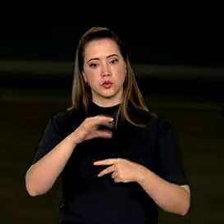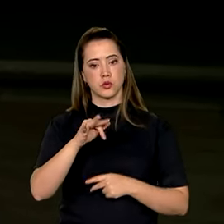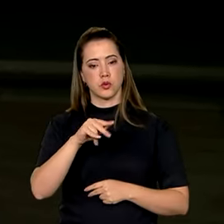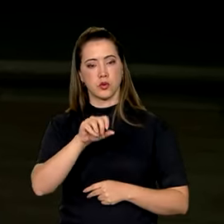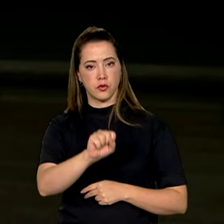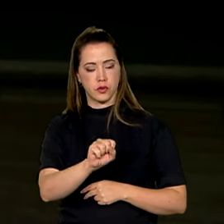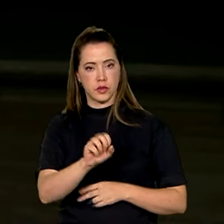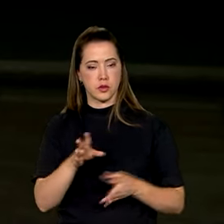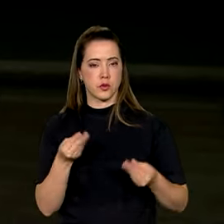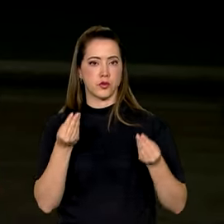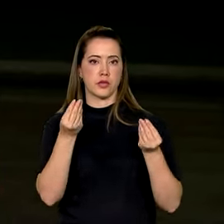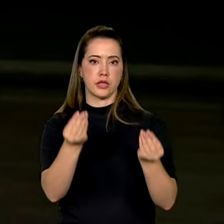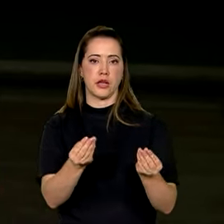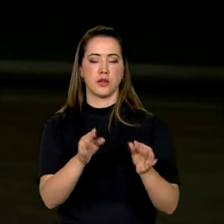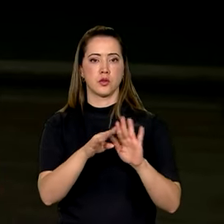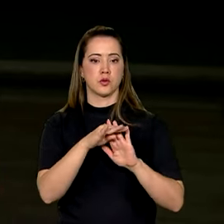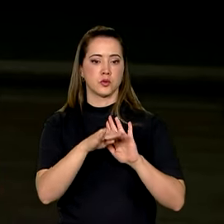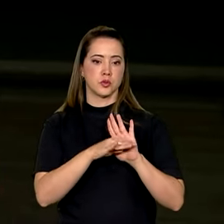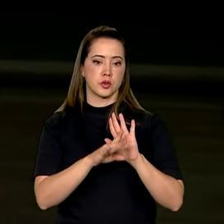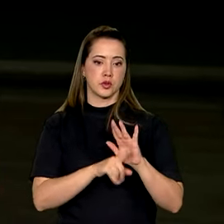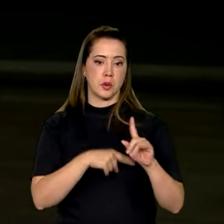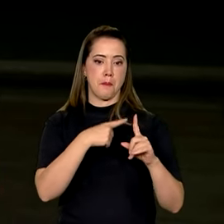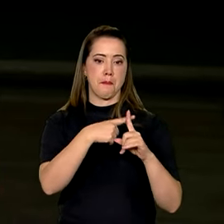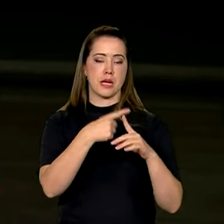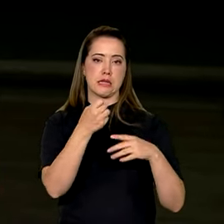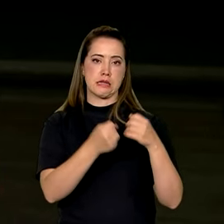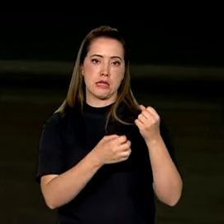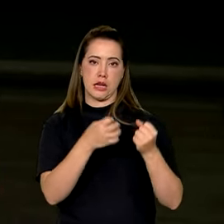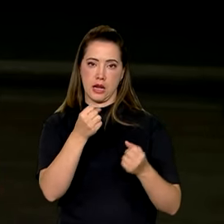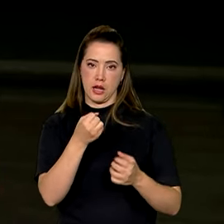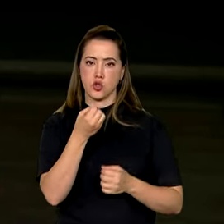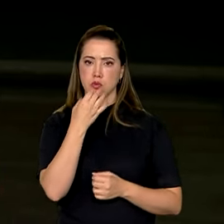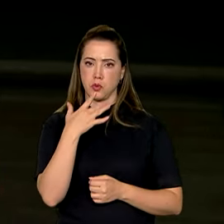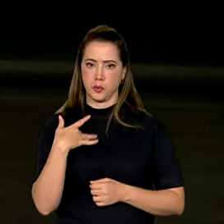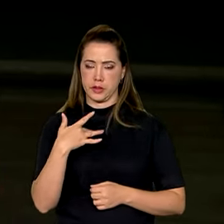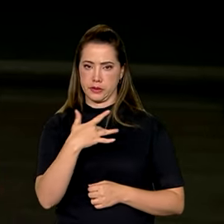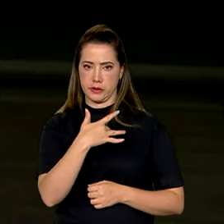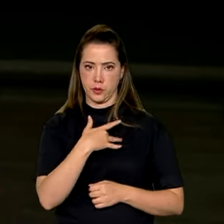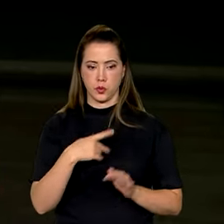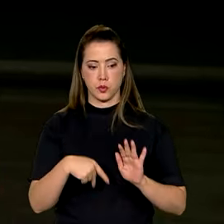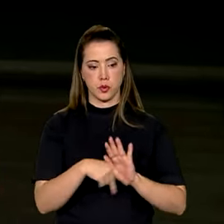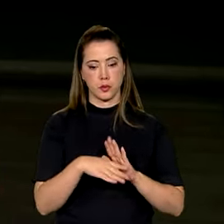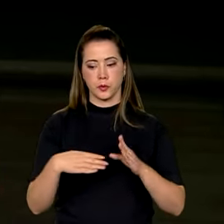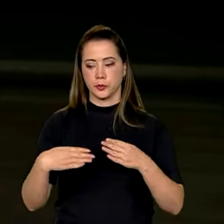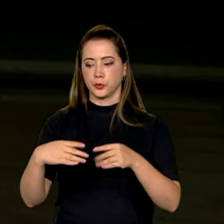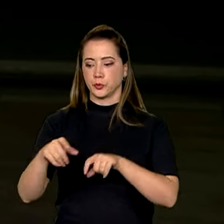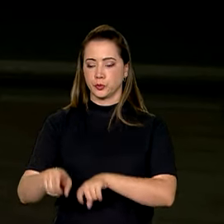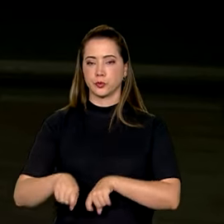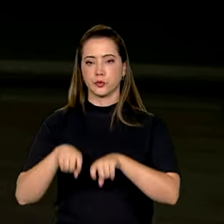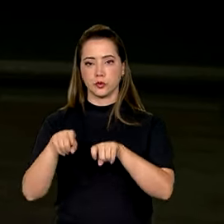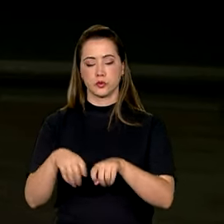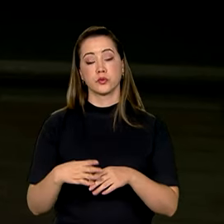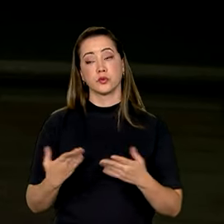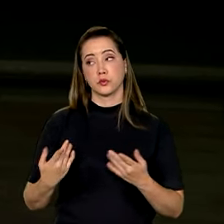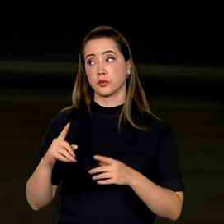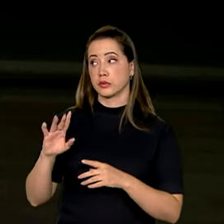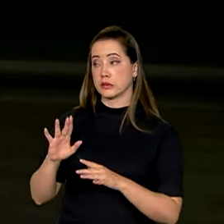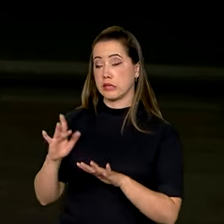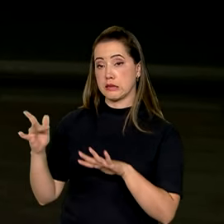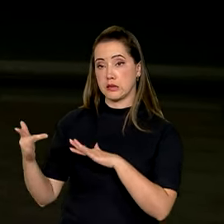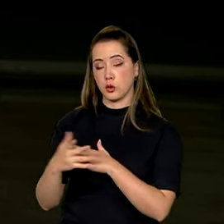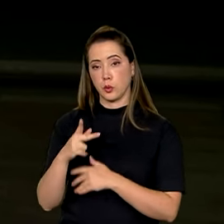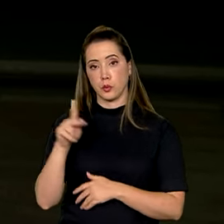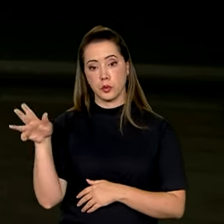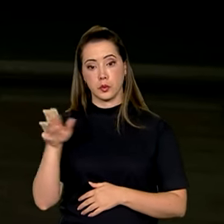ambos concedidos no âmbito do programa Mais Leite Saudável do Ministério da Agricultura. Pelas redes sociais, o presidente Lula